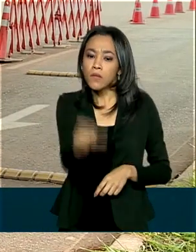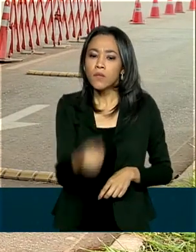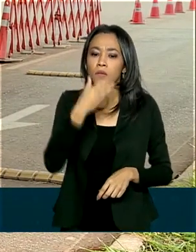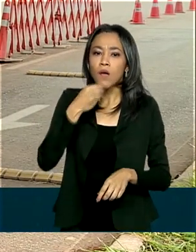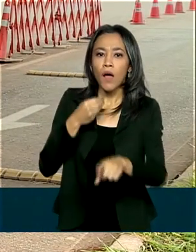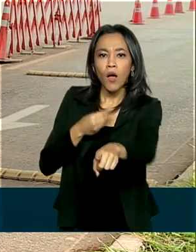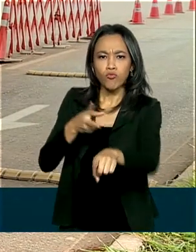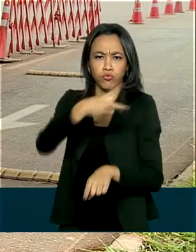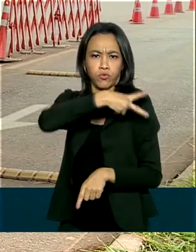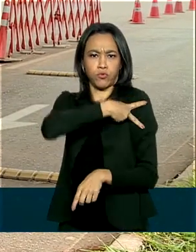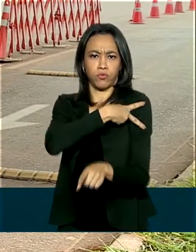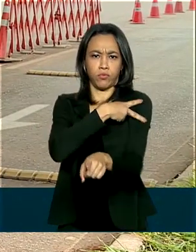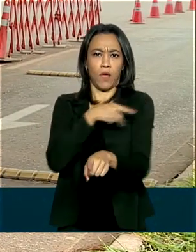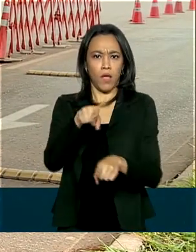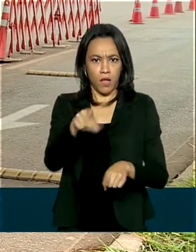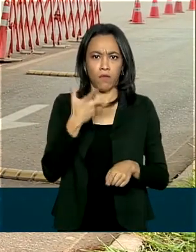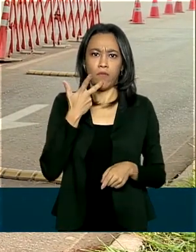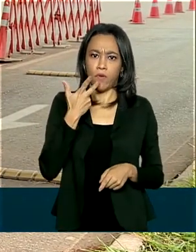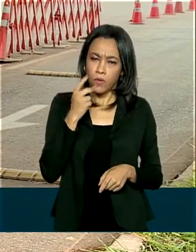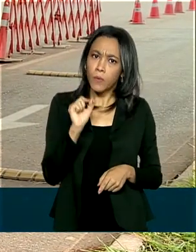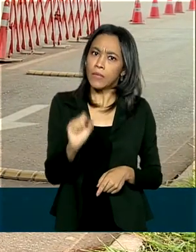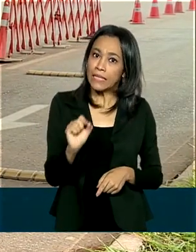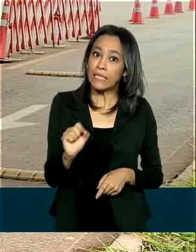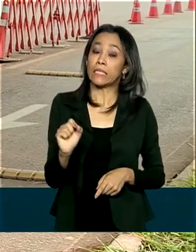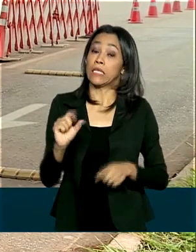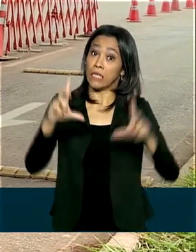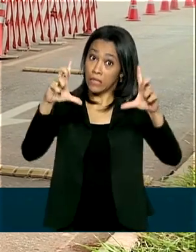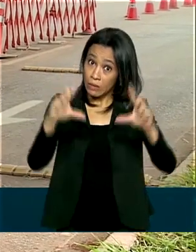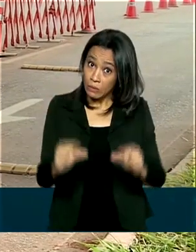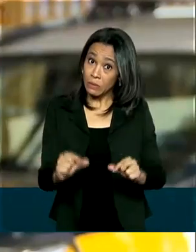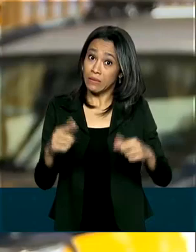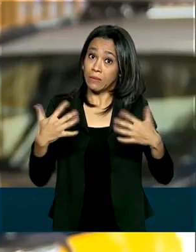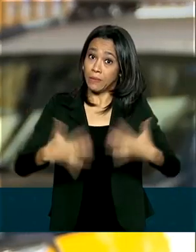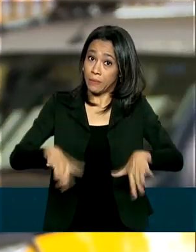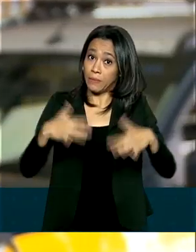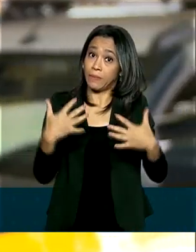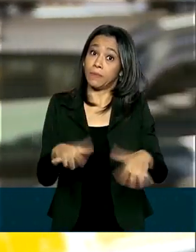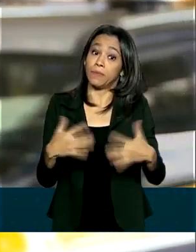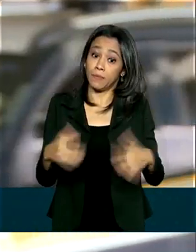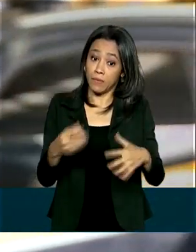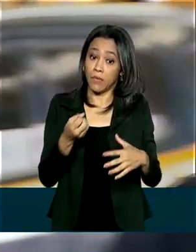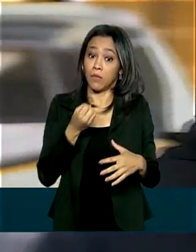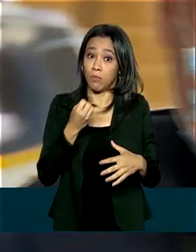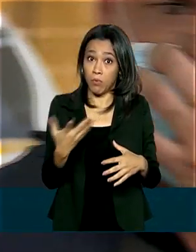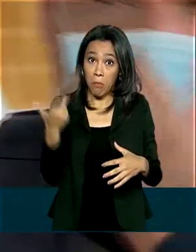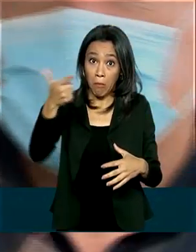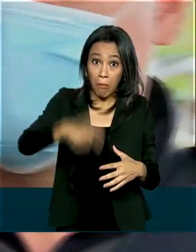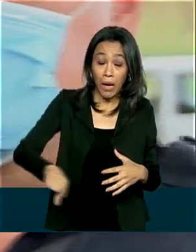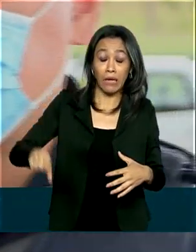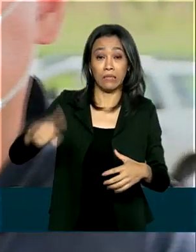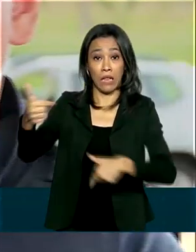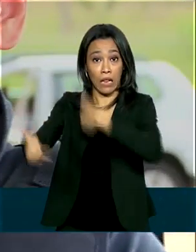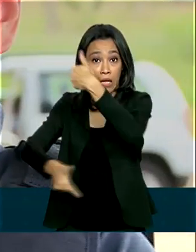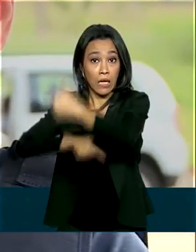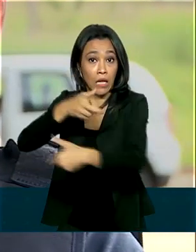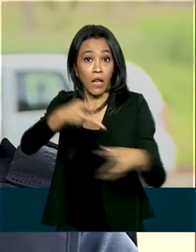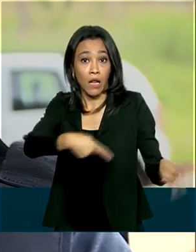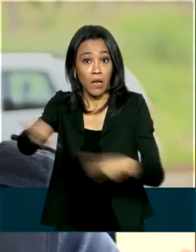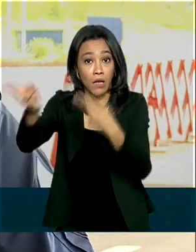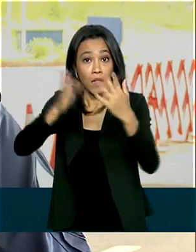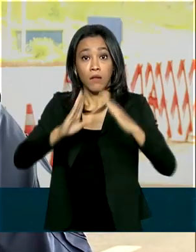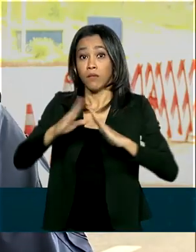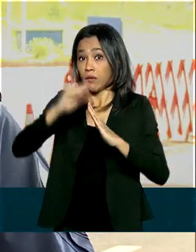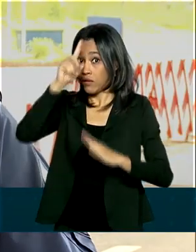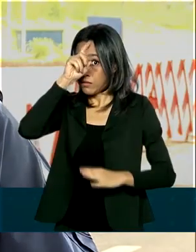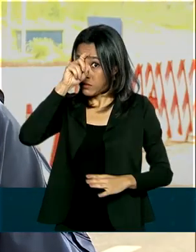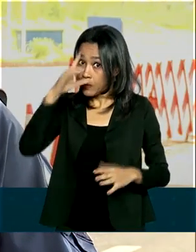BRF, proteger vidas no trânsito pode resultar em mais recursos da saúde para vítimas do coronavírus.